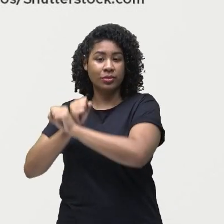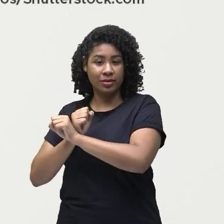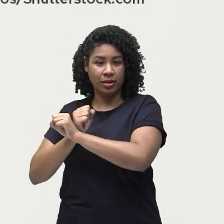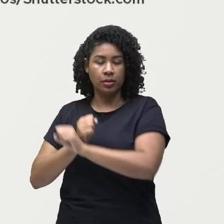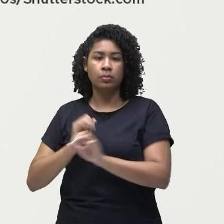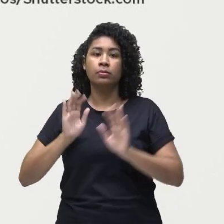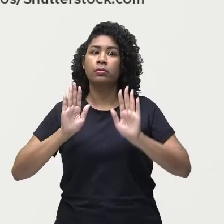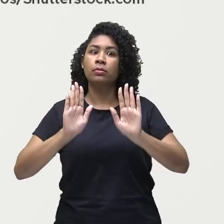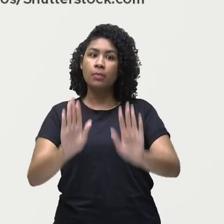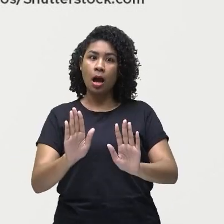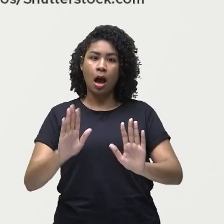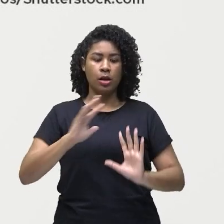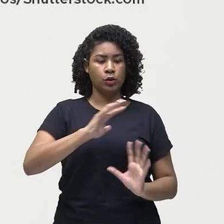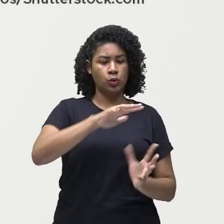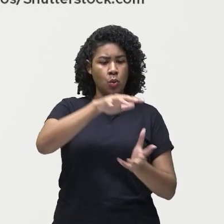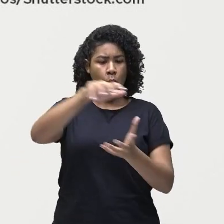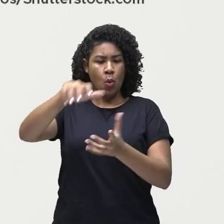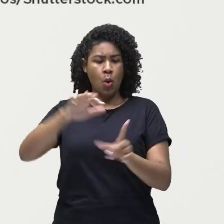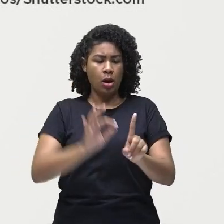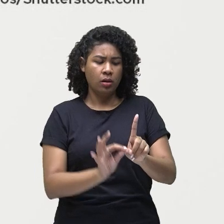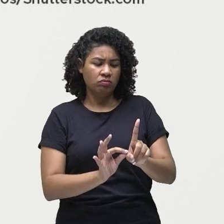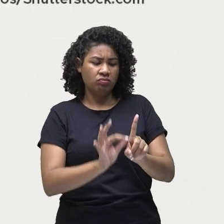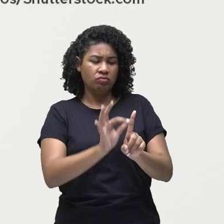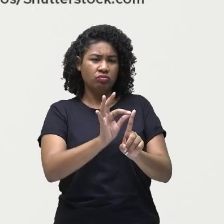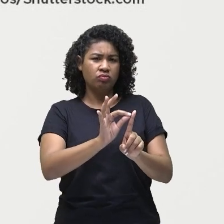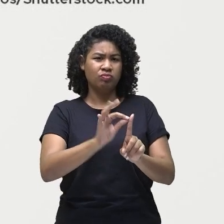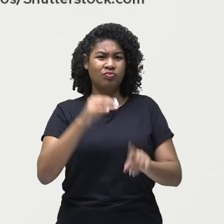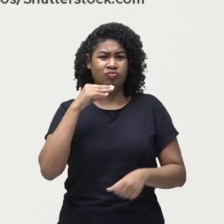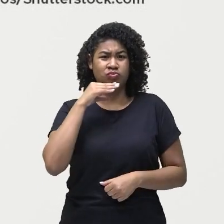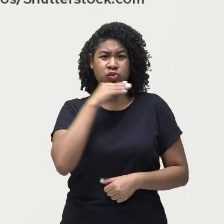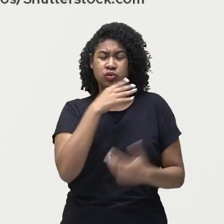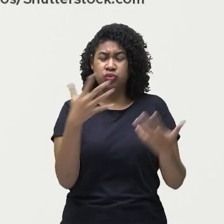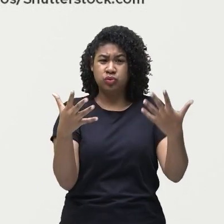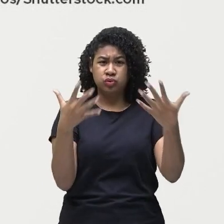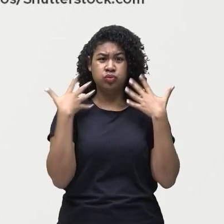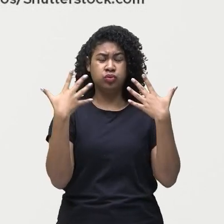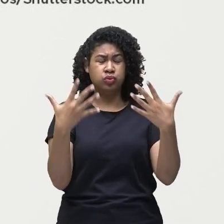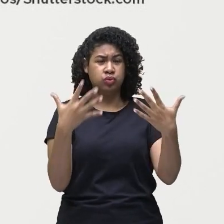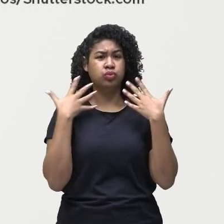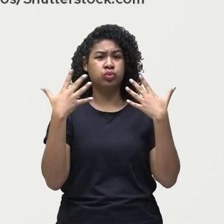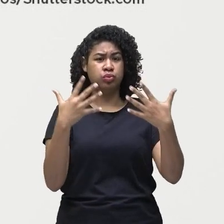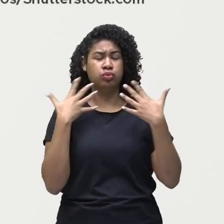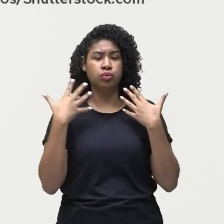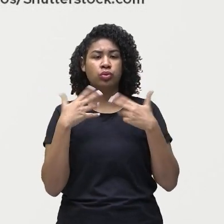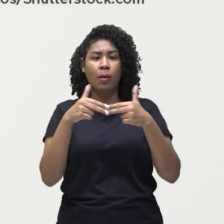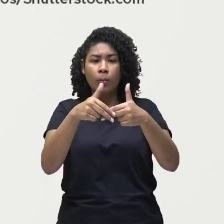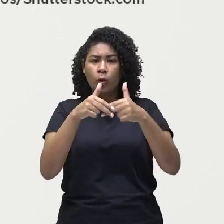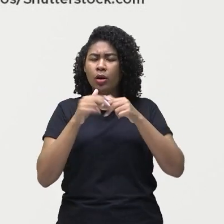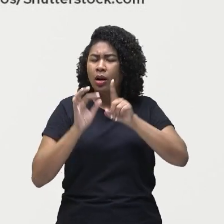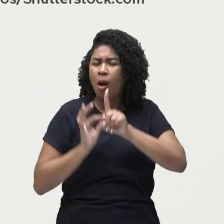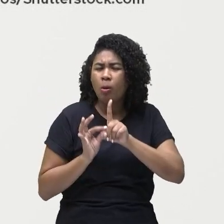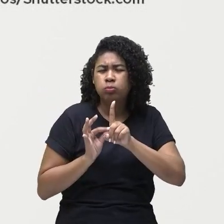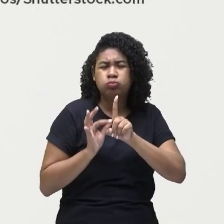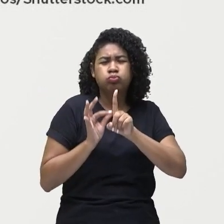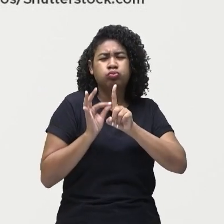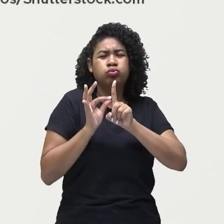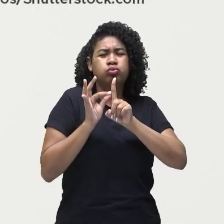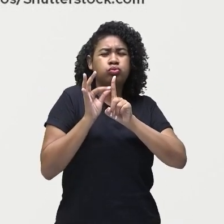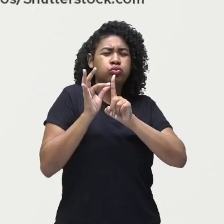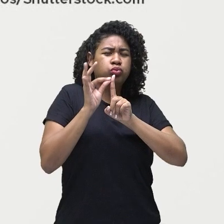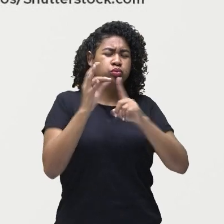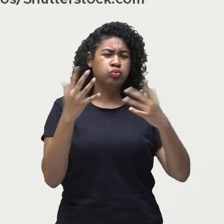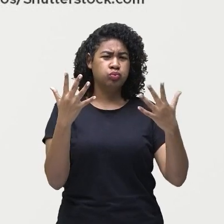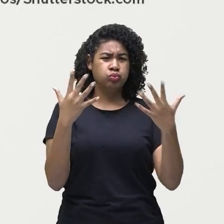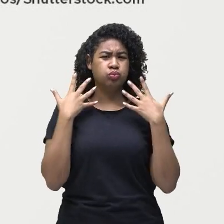global é um fenômeno climático que consiste no aumento das temperaturas médias do